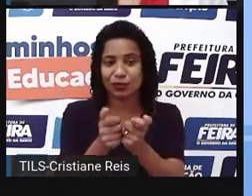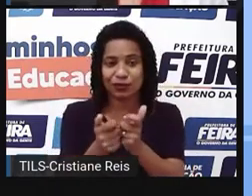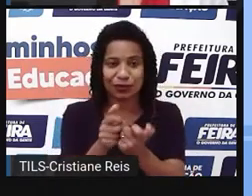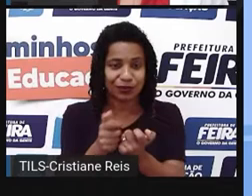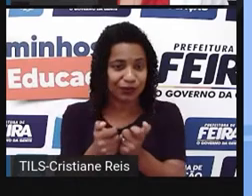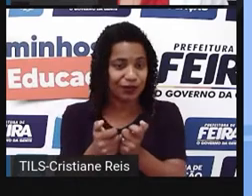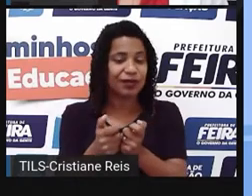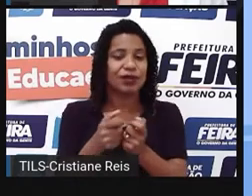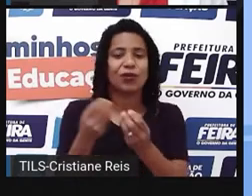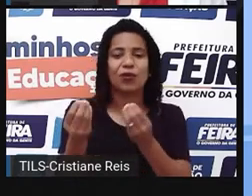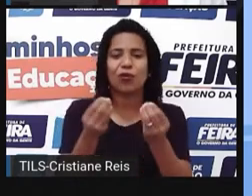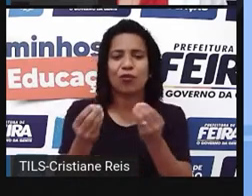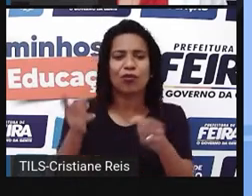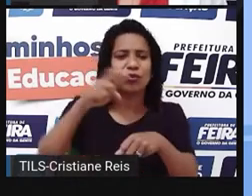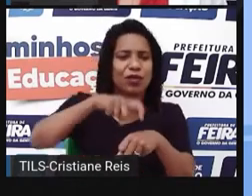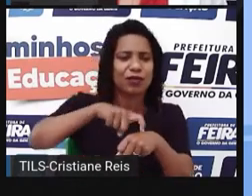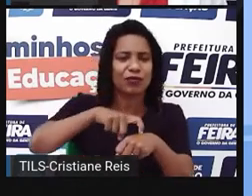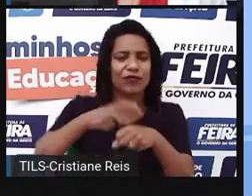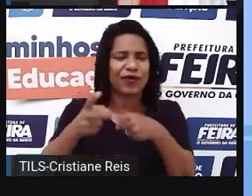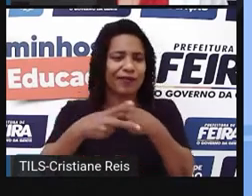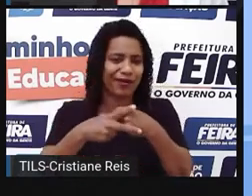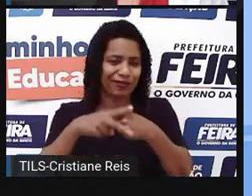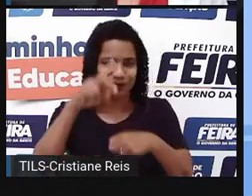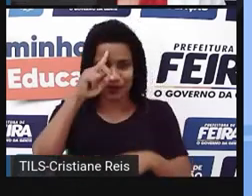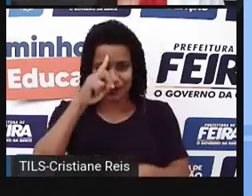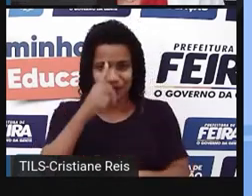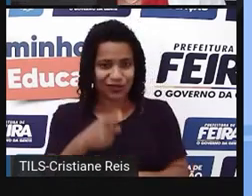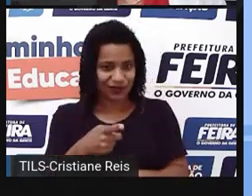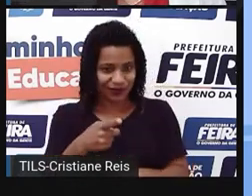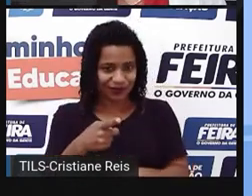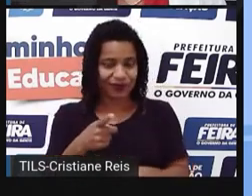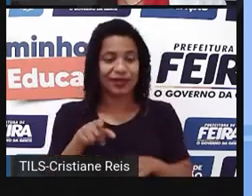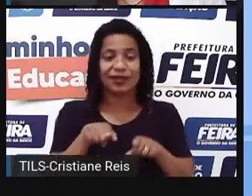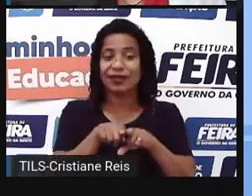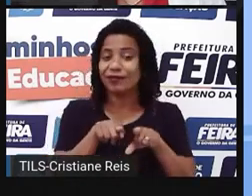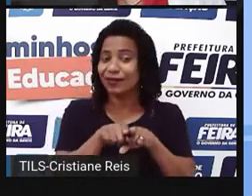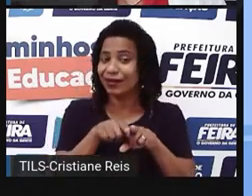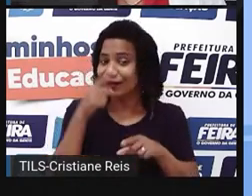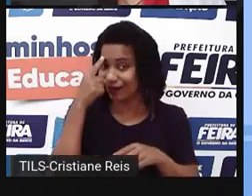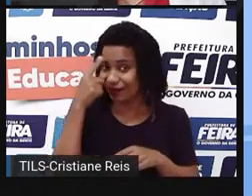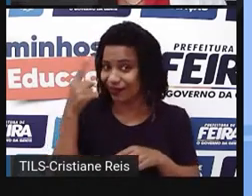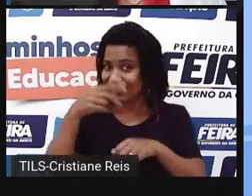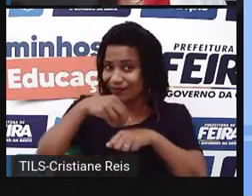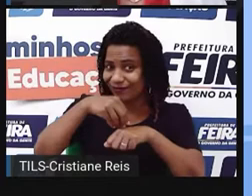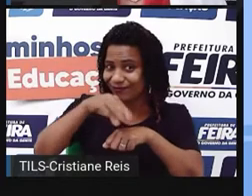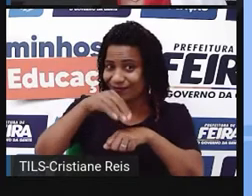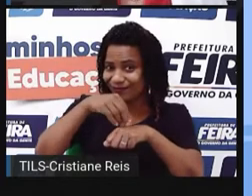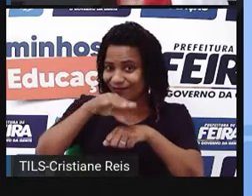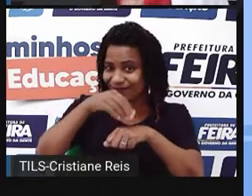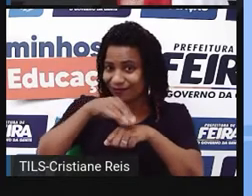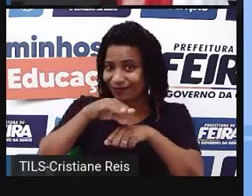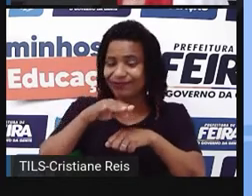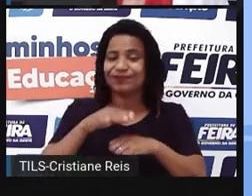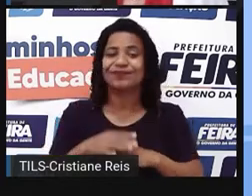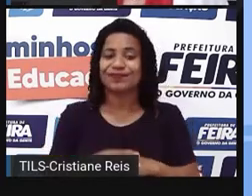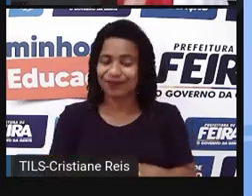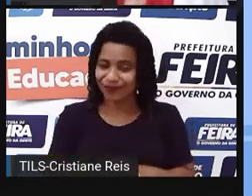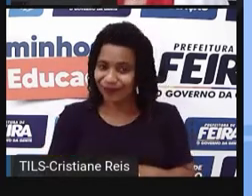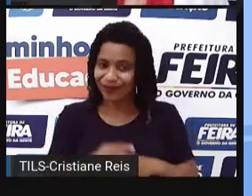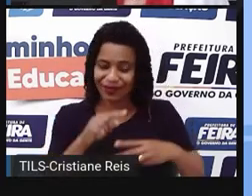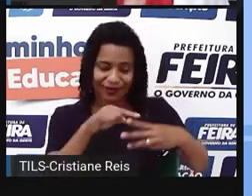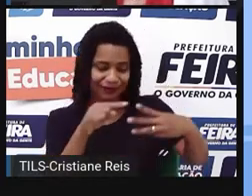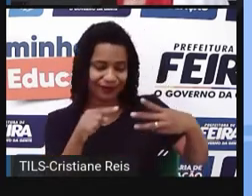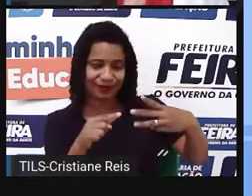e o tempo verbal imperativo. Não se esqueçam também daquelas dicas. Olha aqui, ao lado, tips.